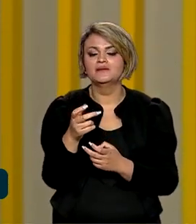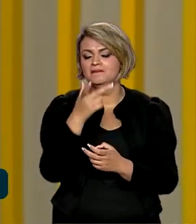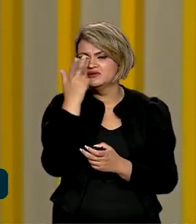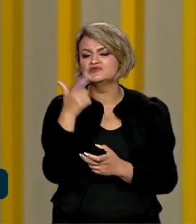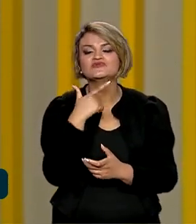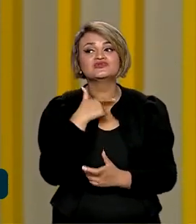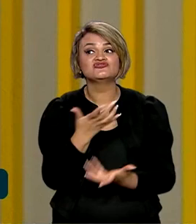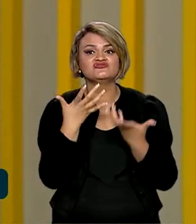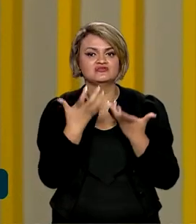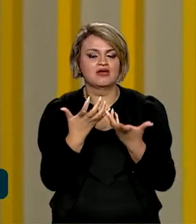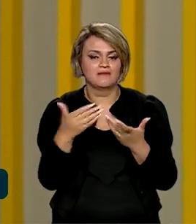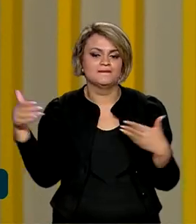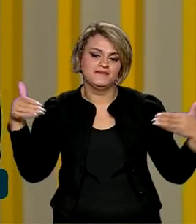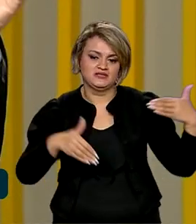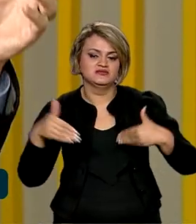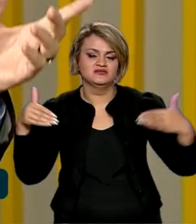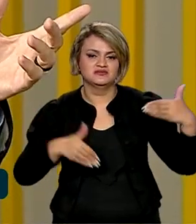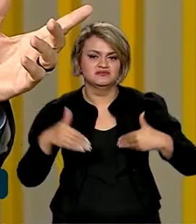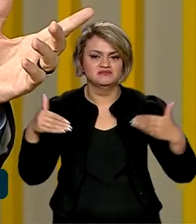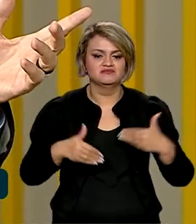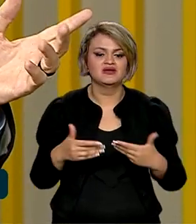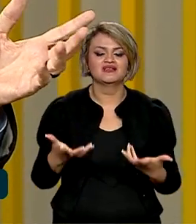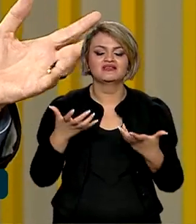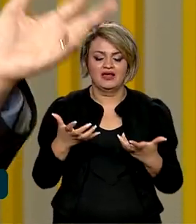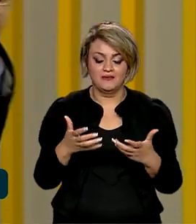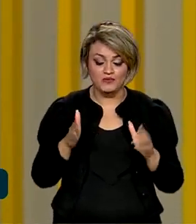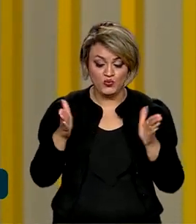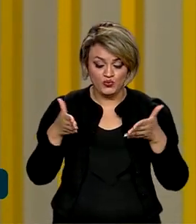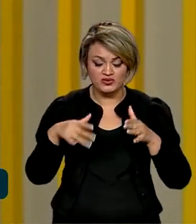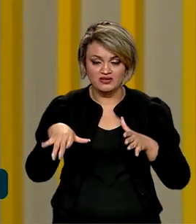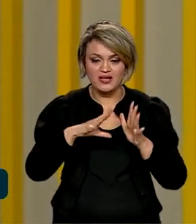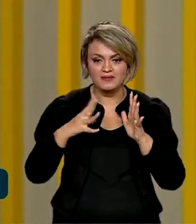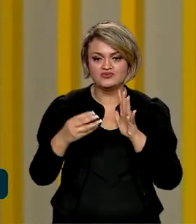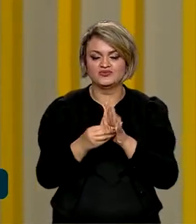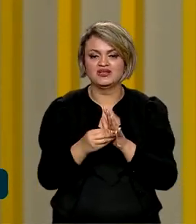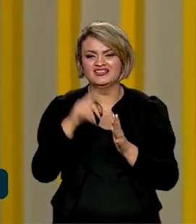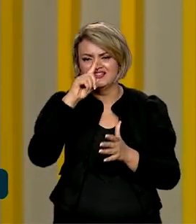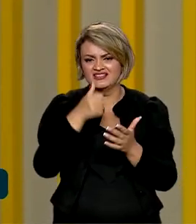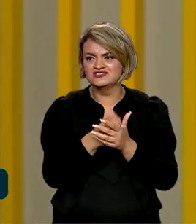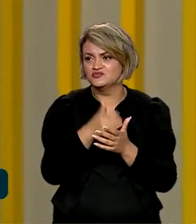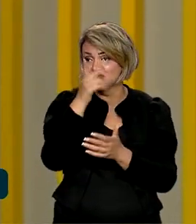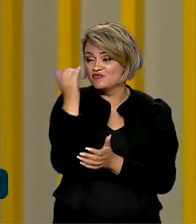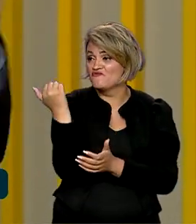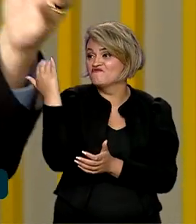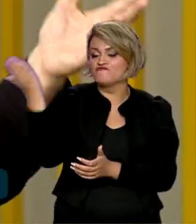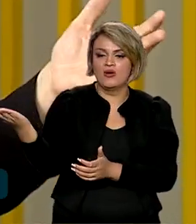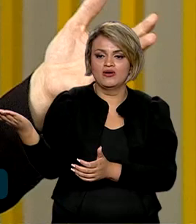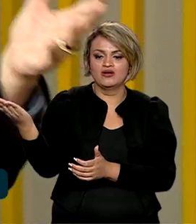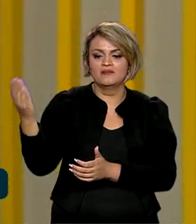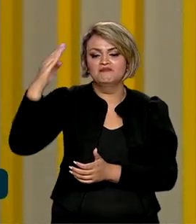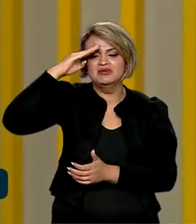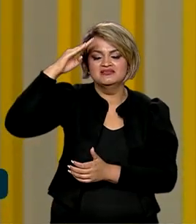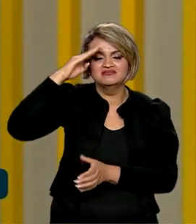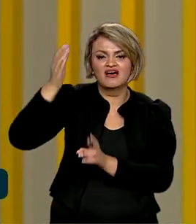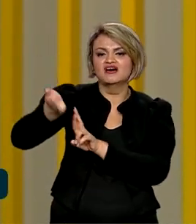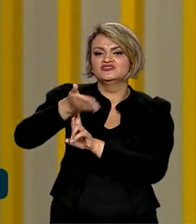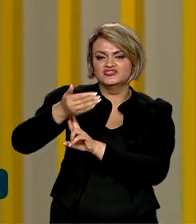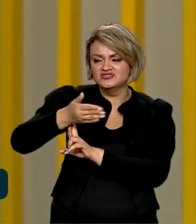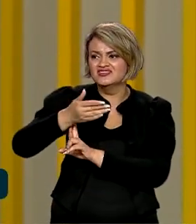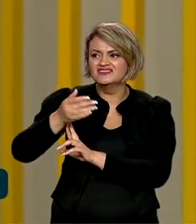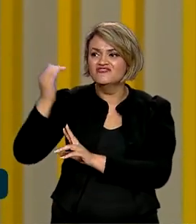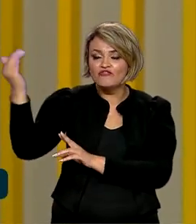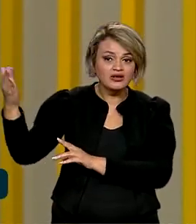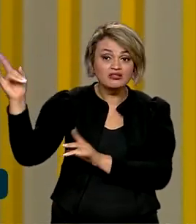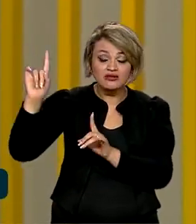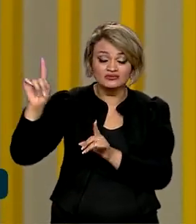participação para que os destinos da Amazônia não sejam decididos apenas por militares, por diplomatas, por chefes